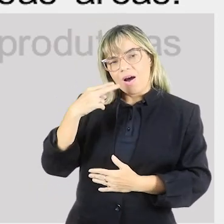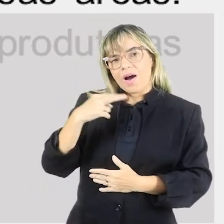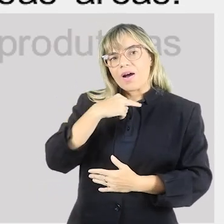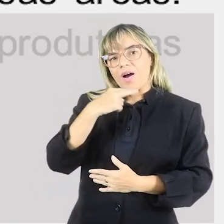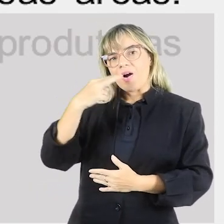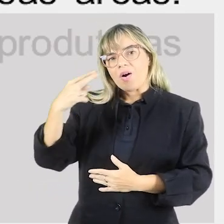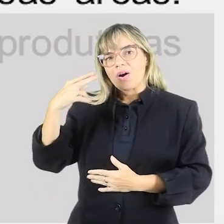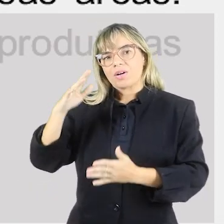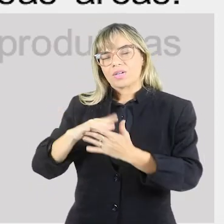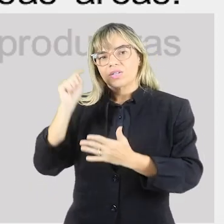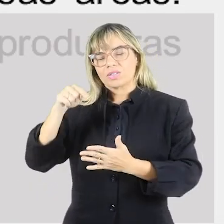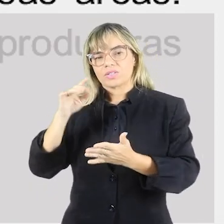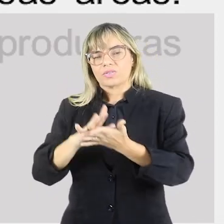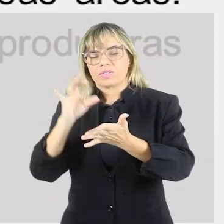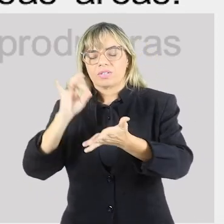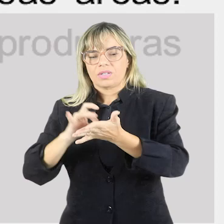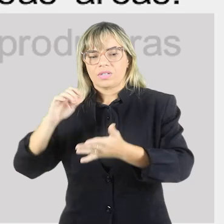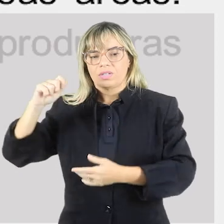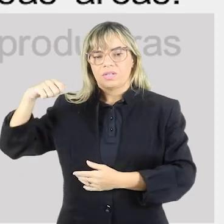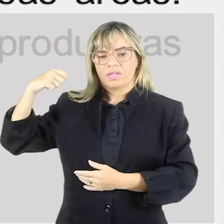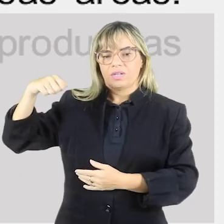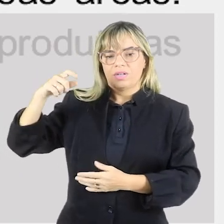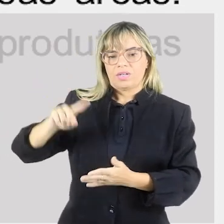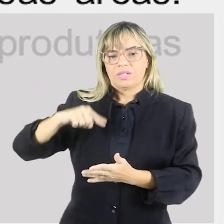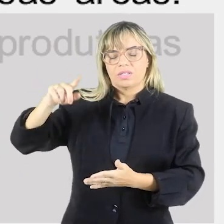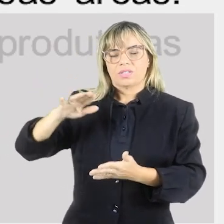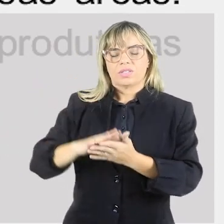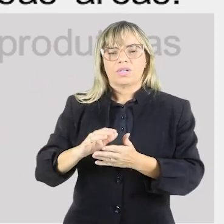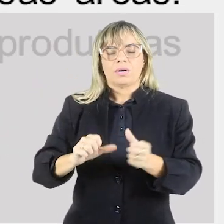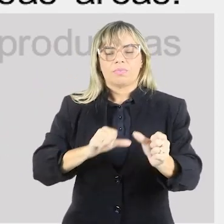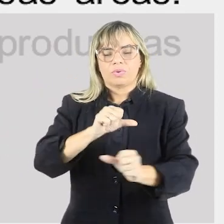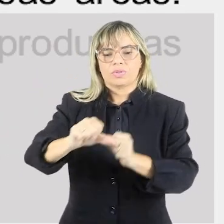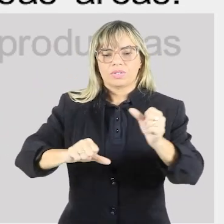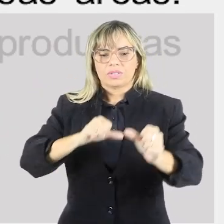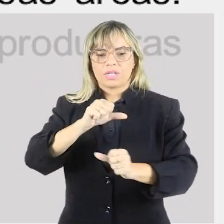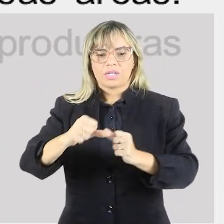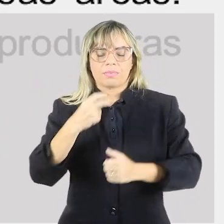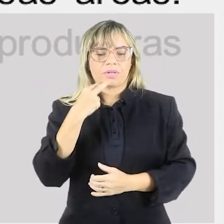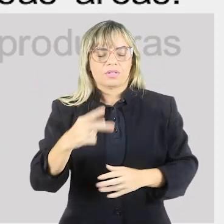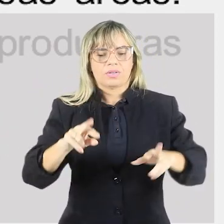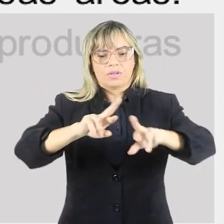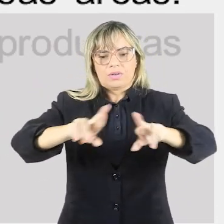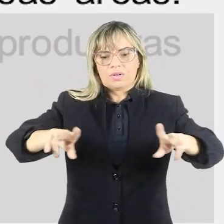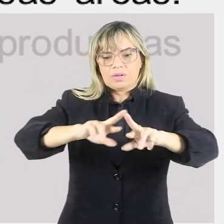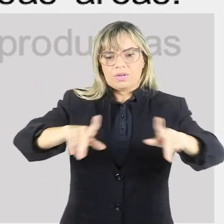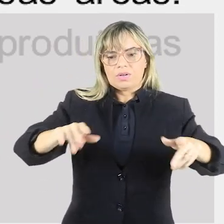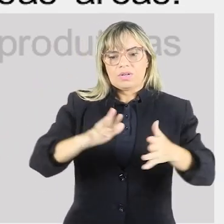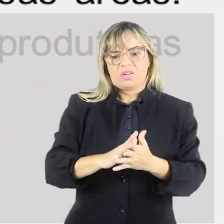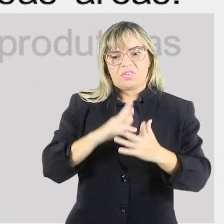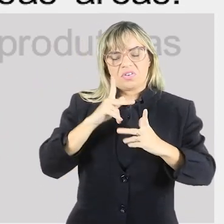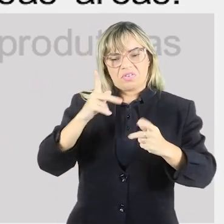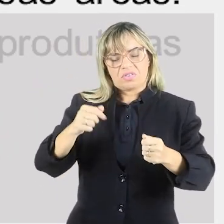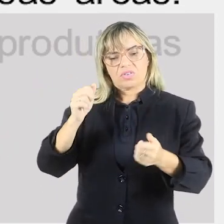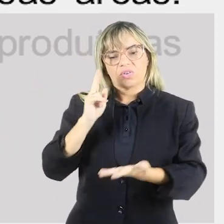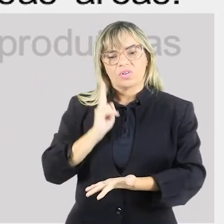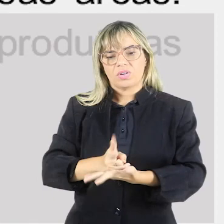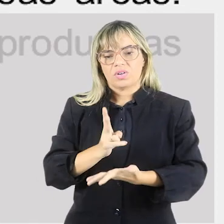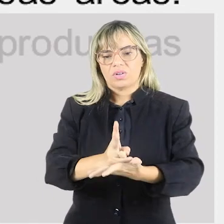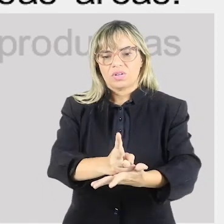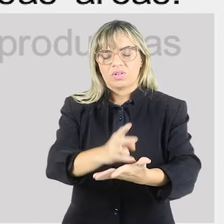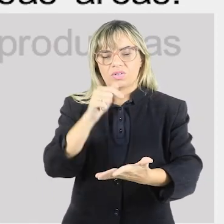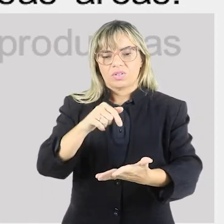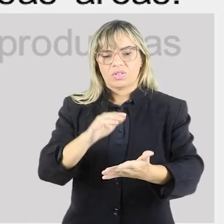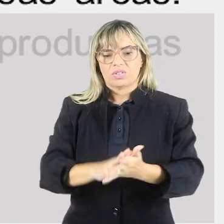transpostas para outros idiomas. A novidade reforça a tendência da automação de postos de